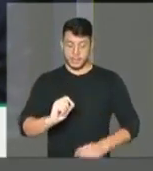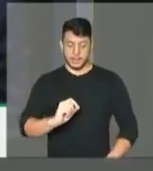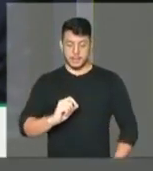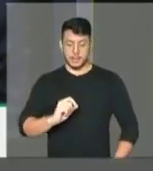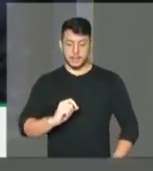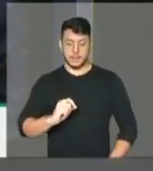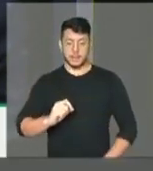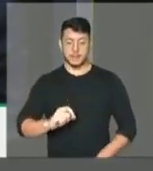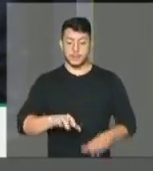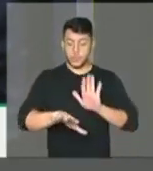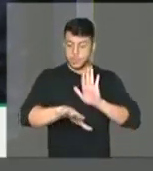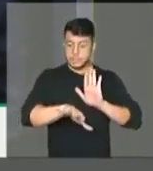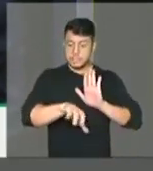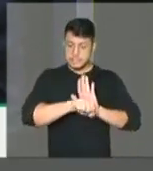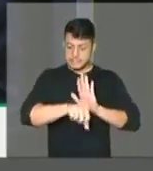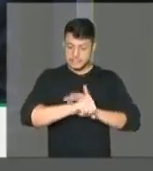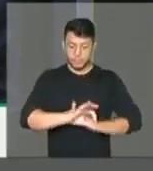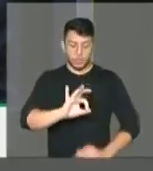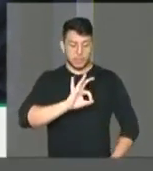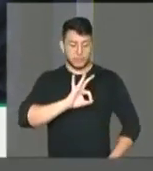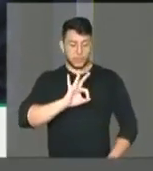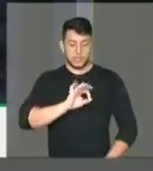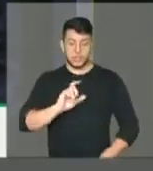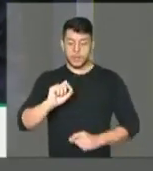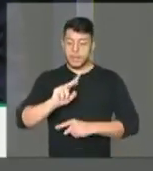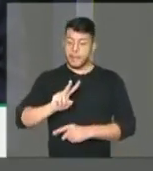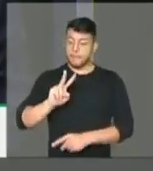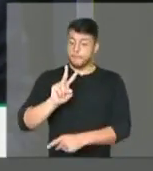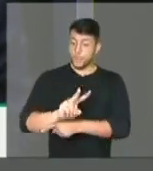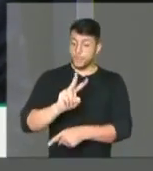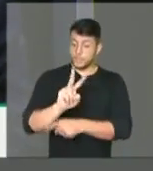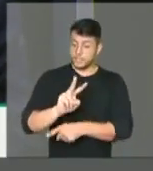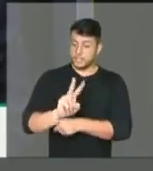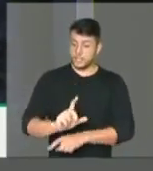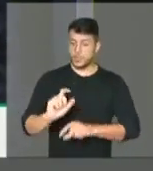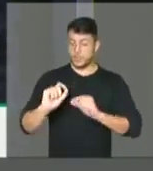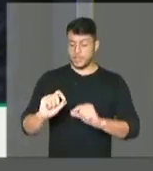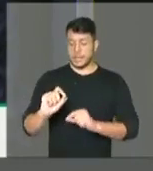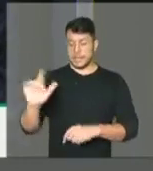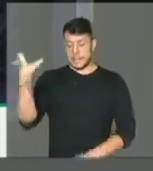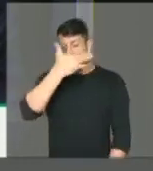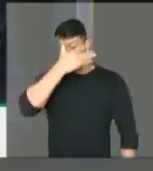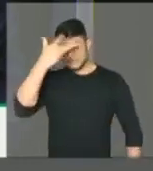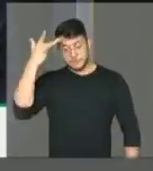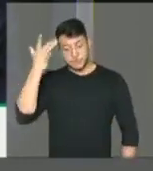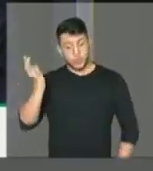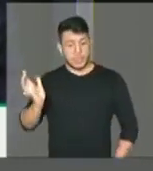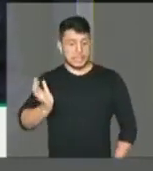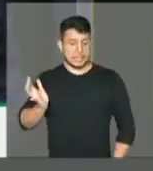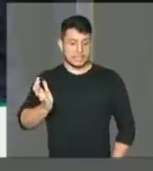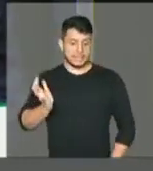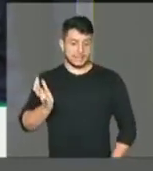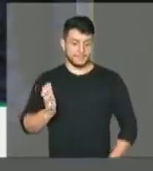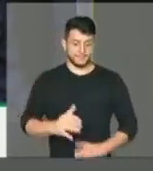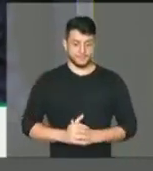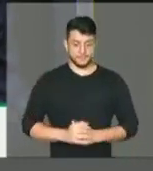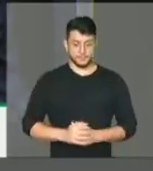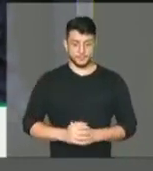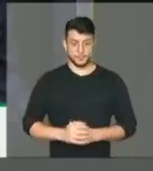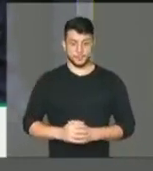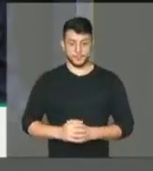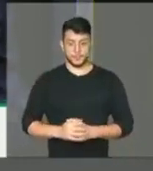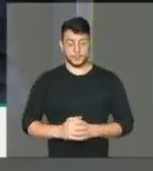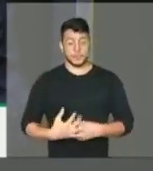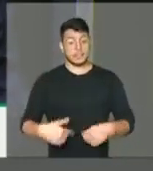tem o ramo da cana. É para proteger a propriedade e proteger a nobreza. Essa é a origem daquela polícia. No brasão da